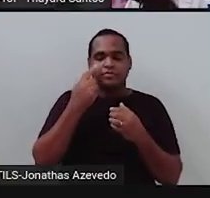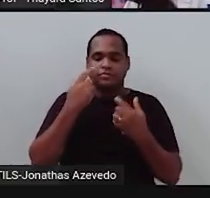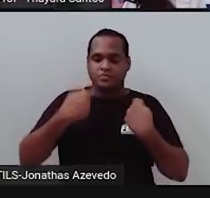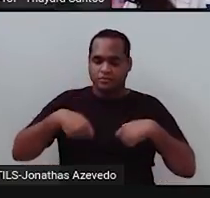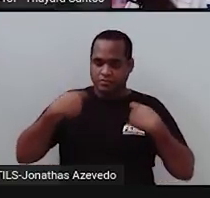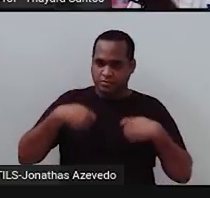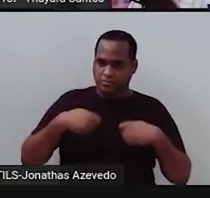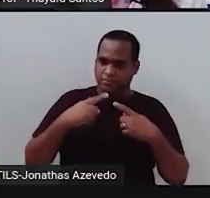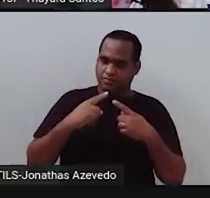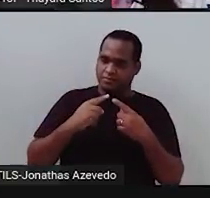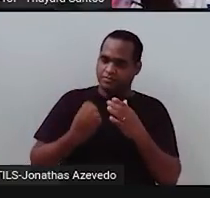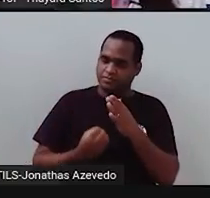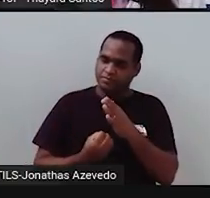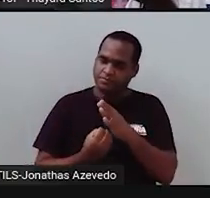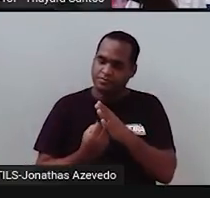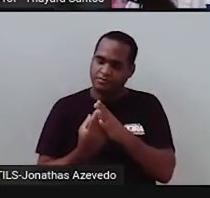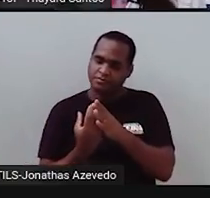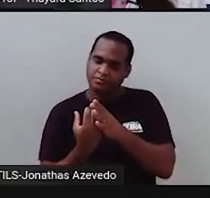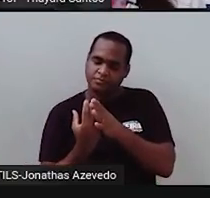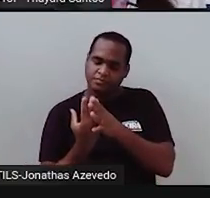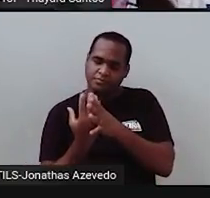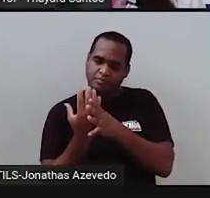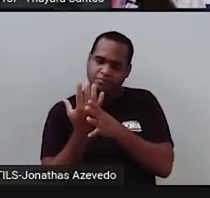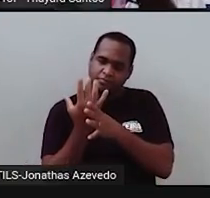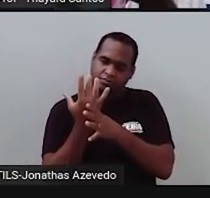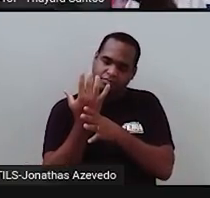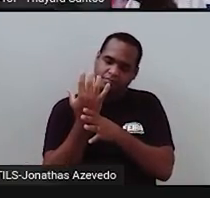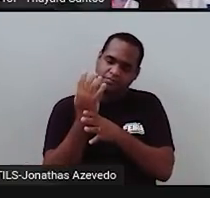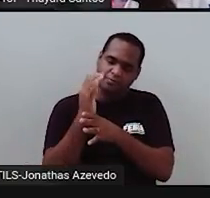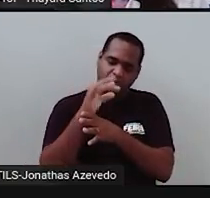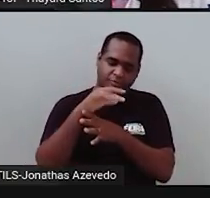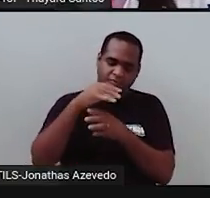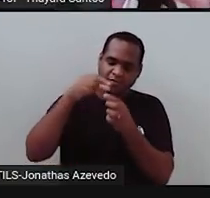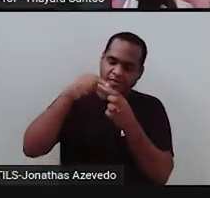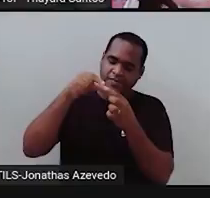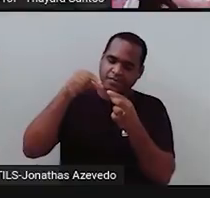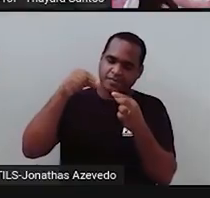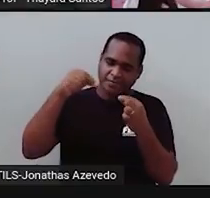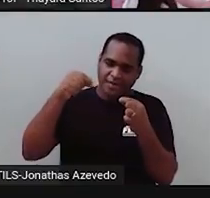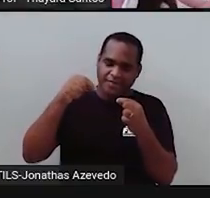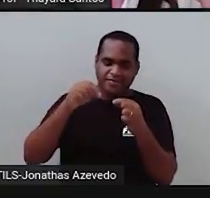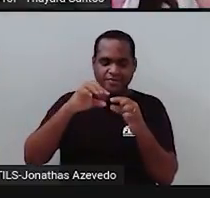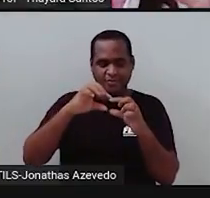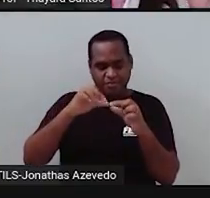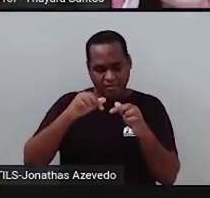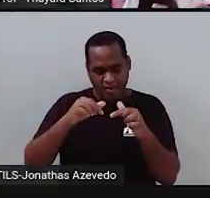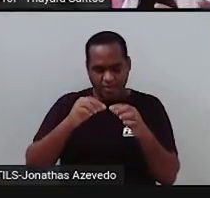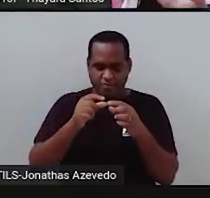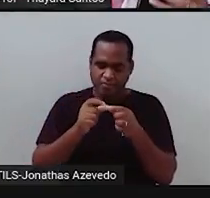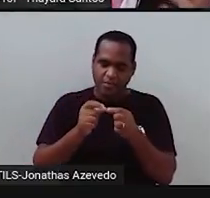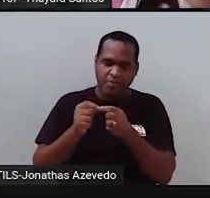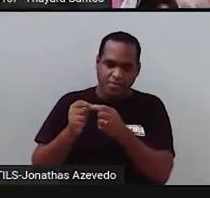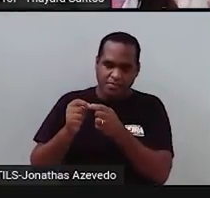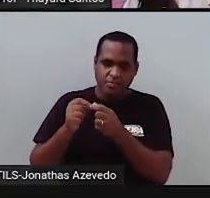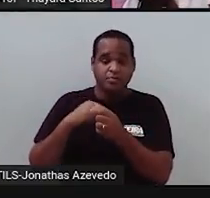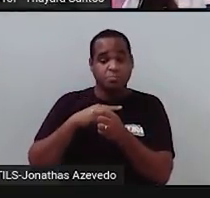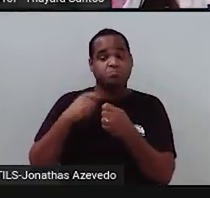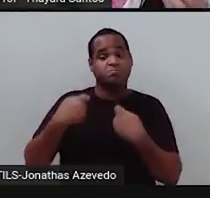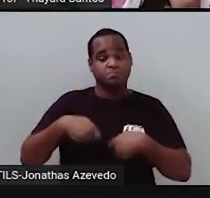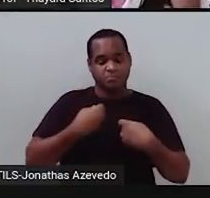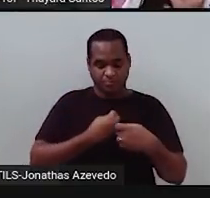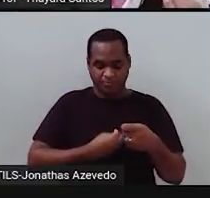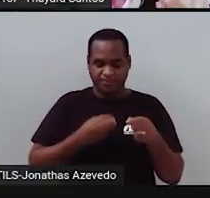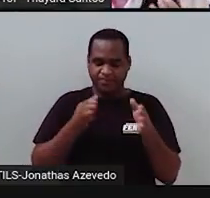planta nascendo, crescendo, se reproduzindo, a gente precisa ter um ciclo de vida curto